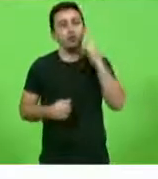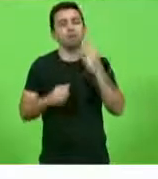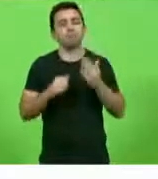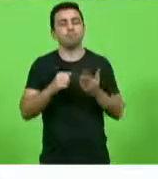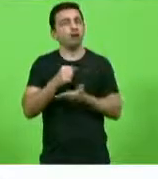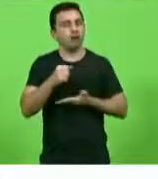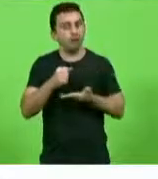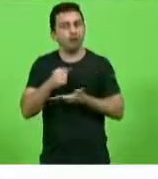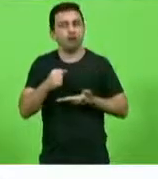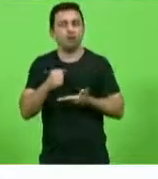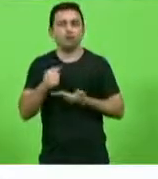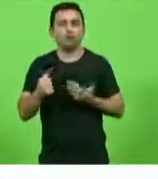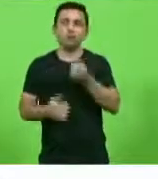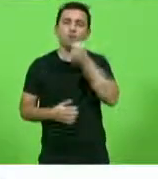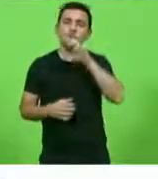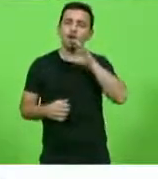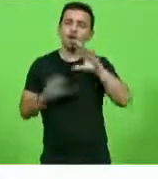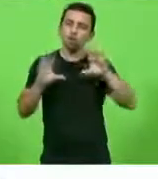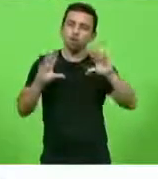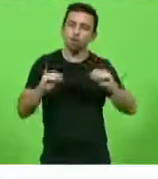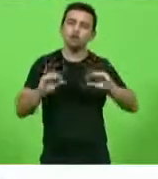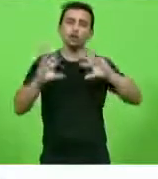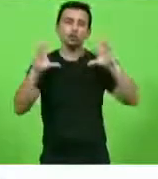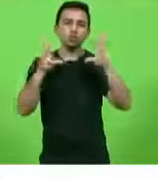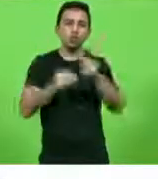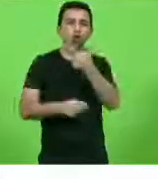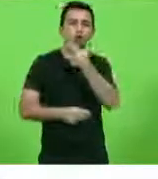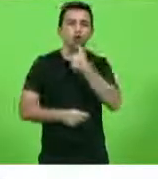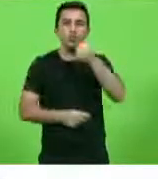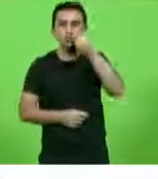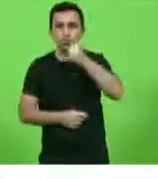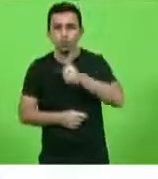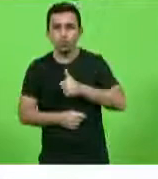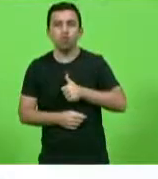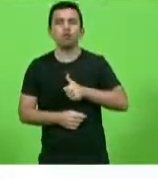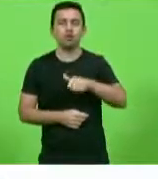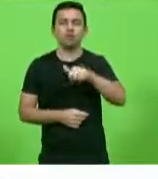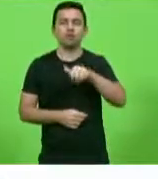boa noite a todos e a todas é errado,